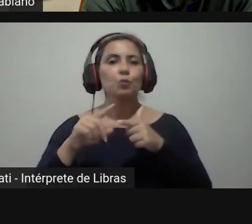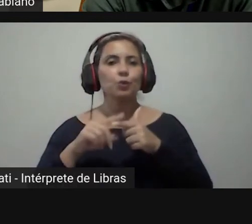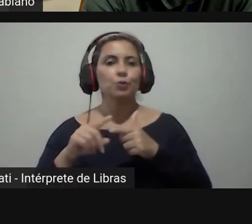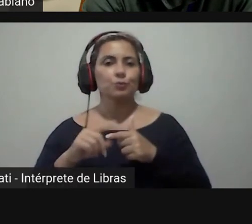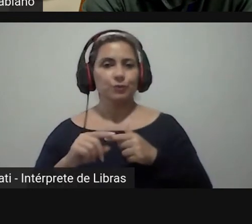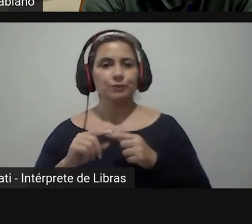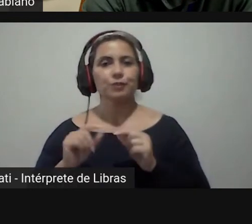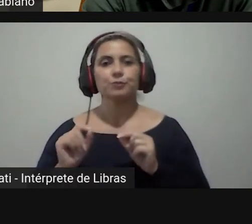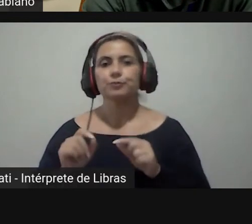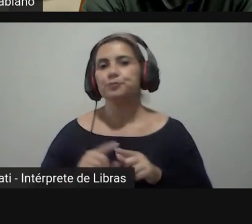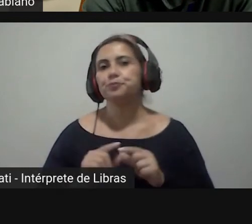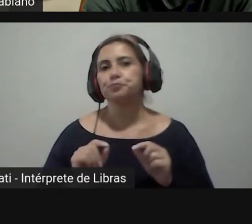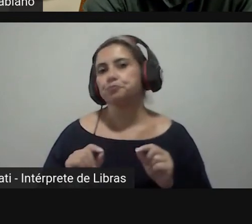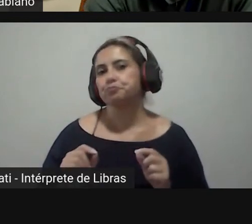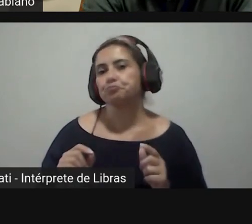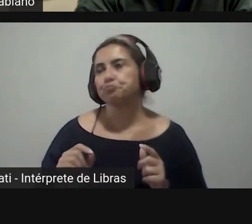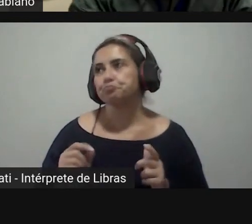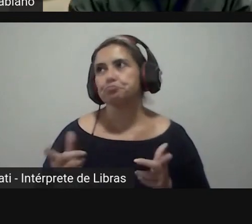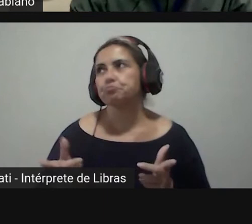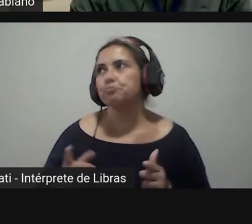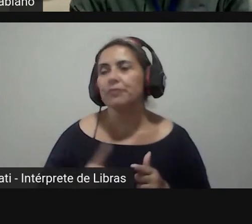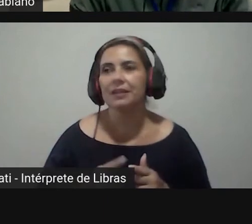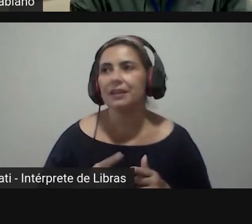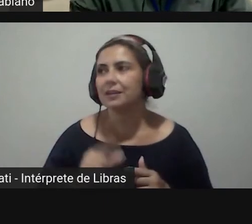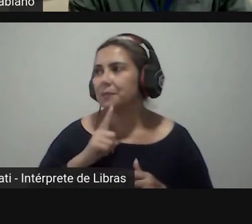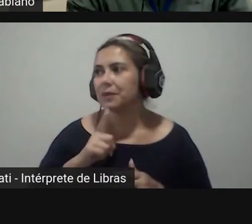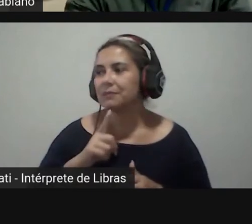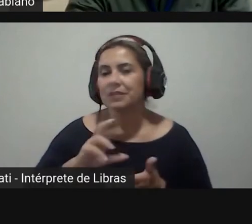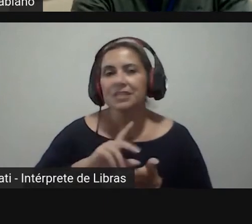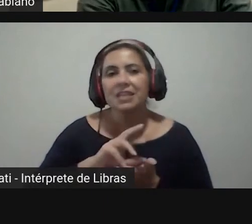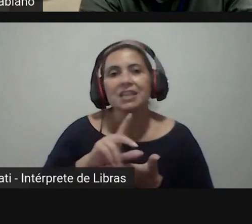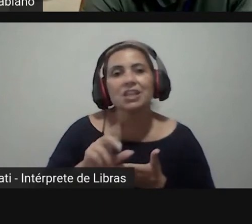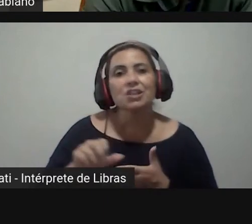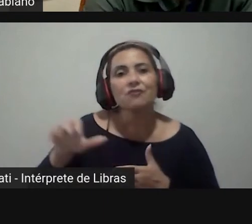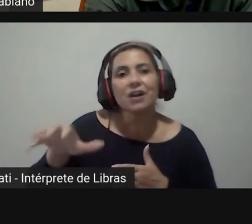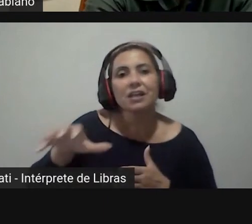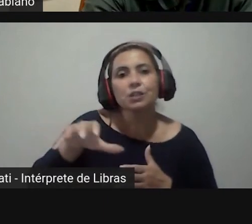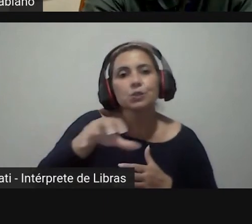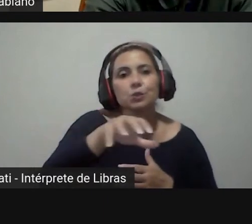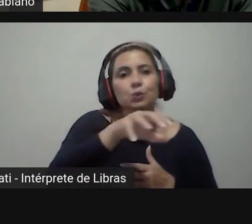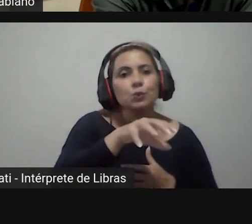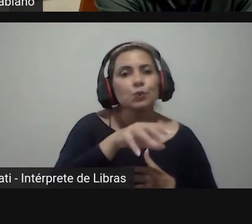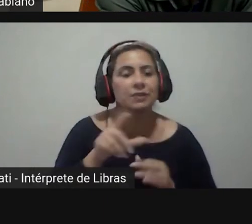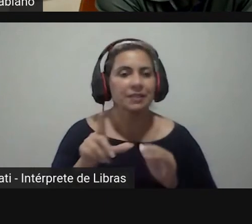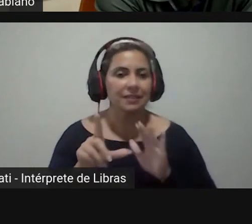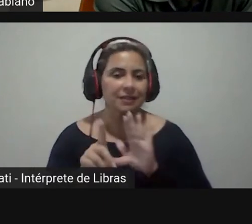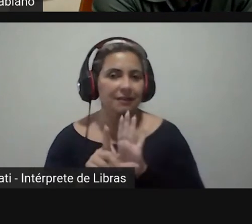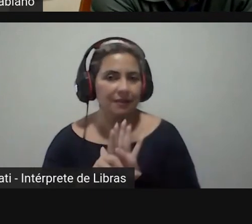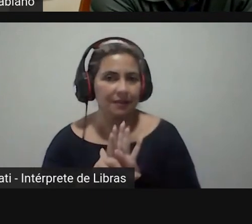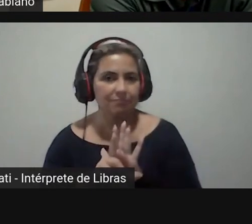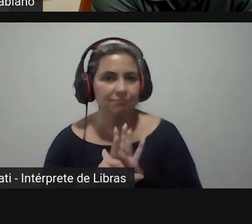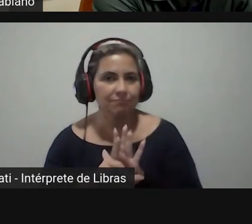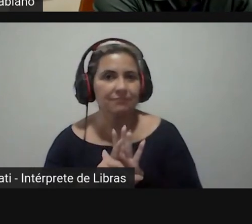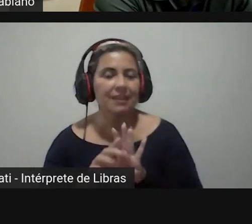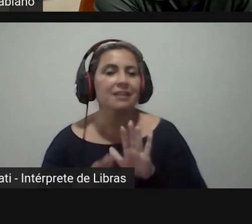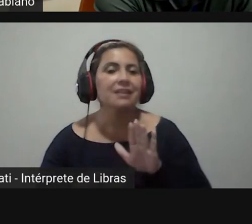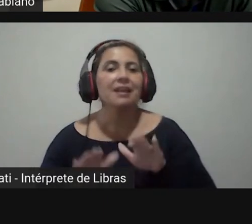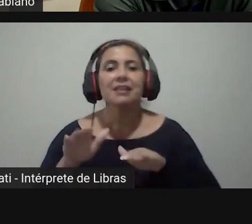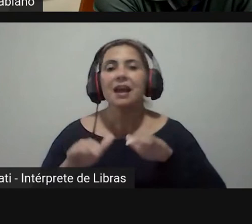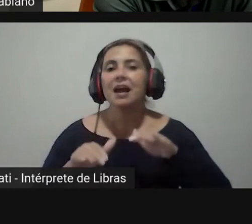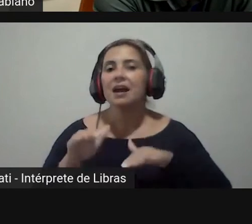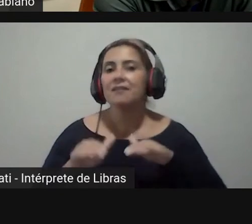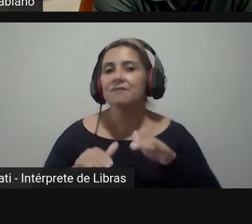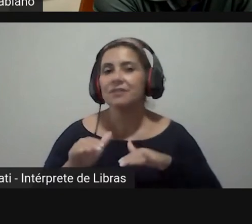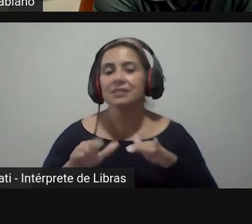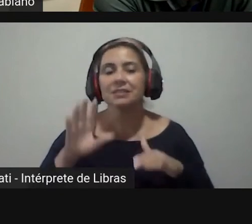vários locais de uma lei então às vezes não é nem uma solução o problema não resolve com